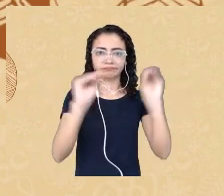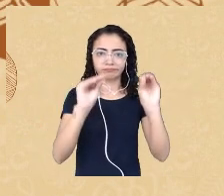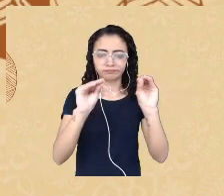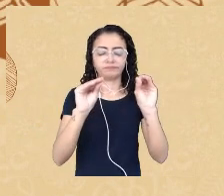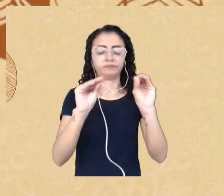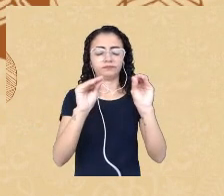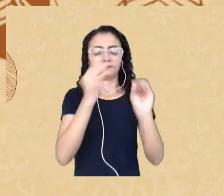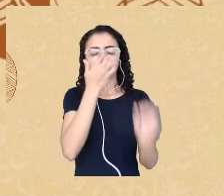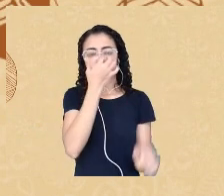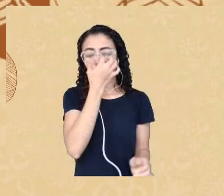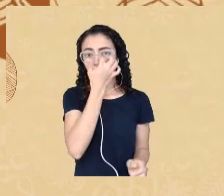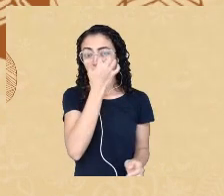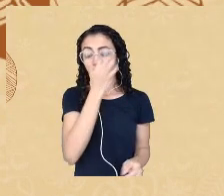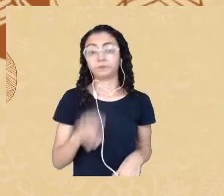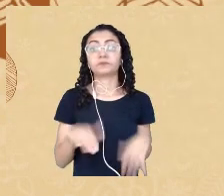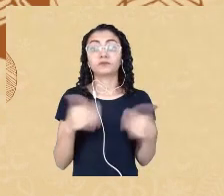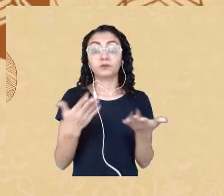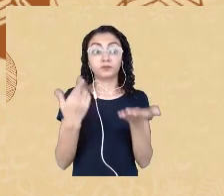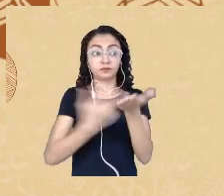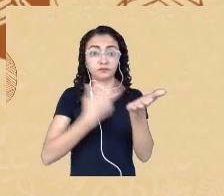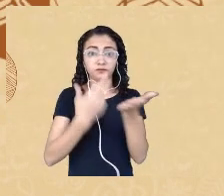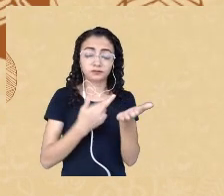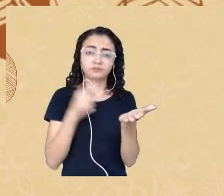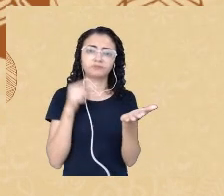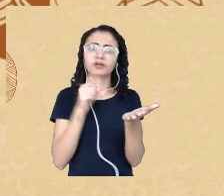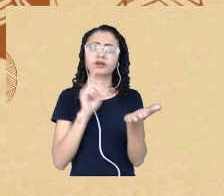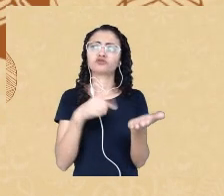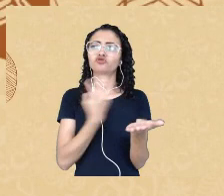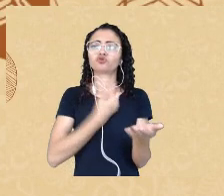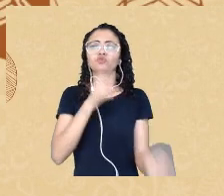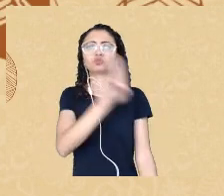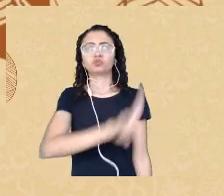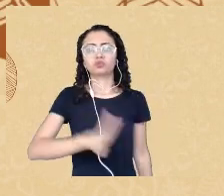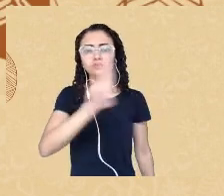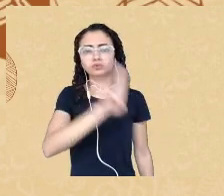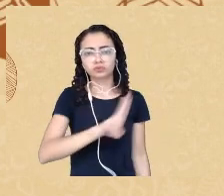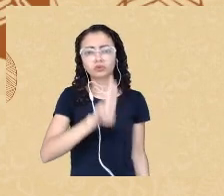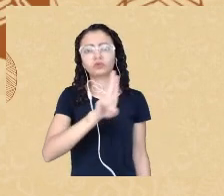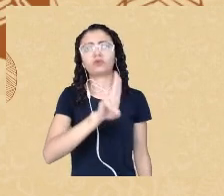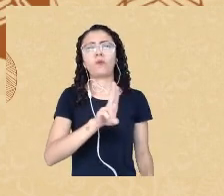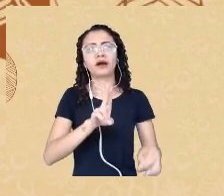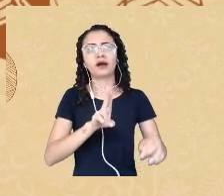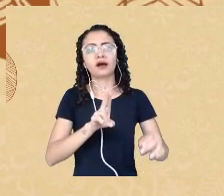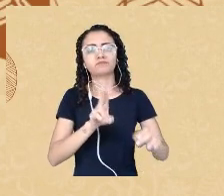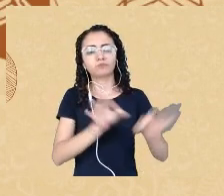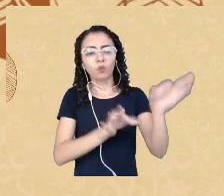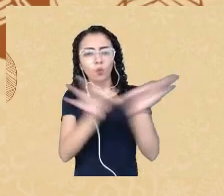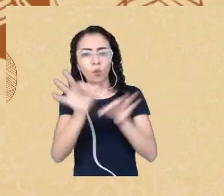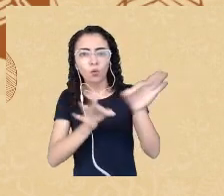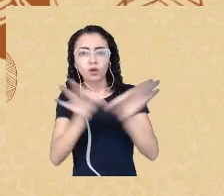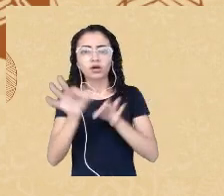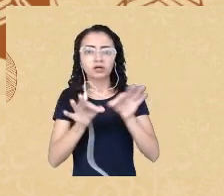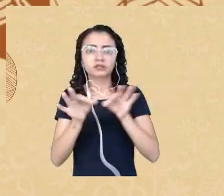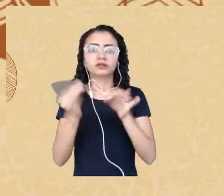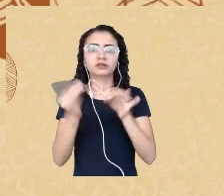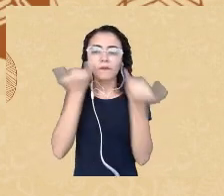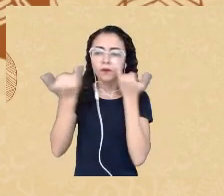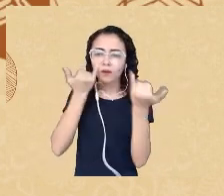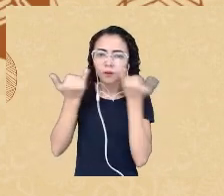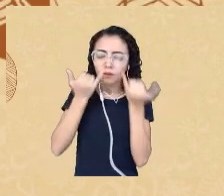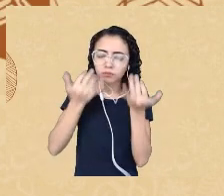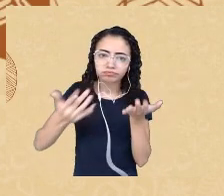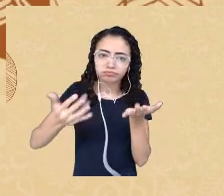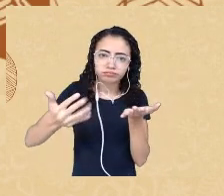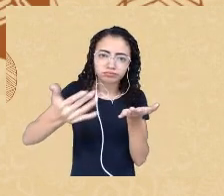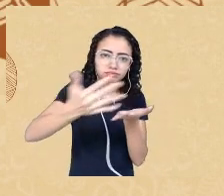essa revista ela foi utilizada para montar um banco de dados, né, de estudos publicados na área de